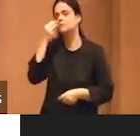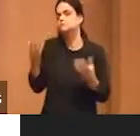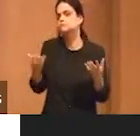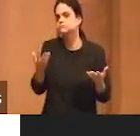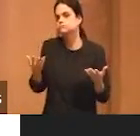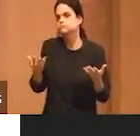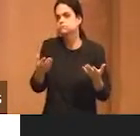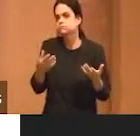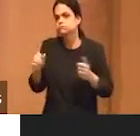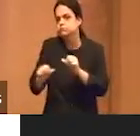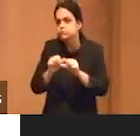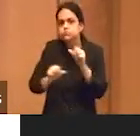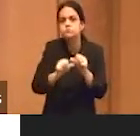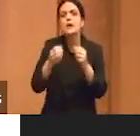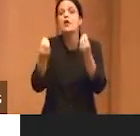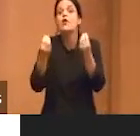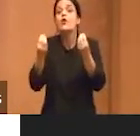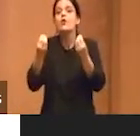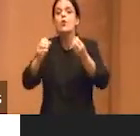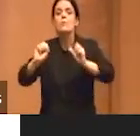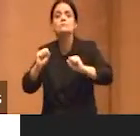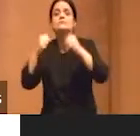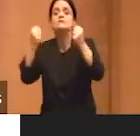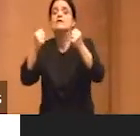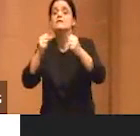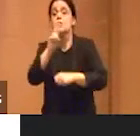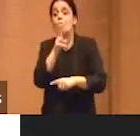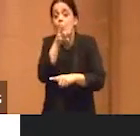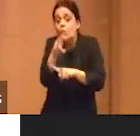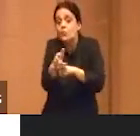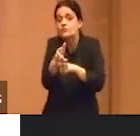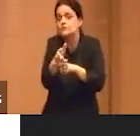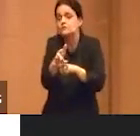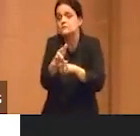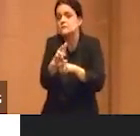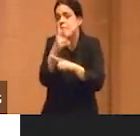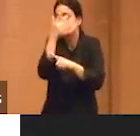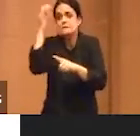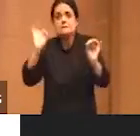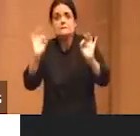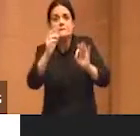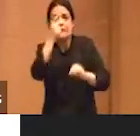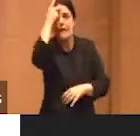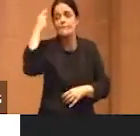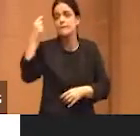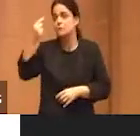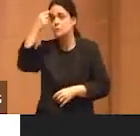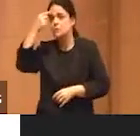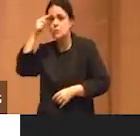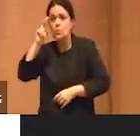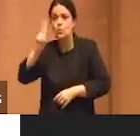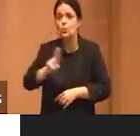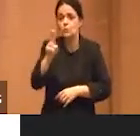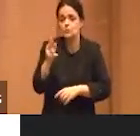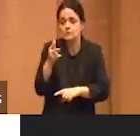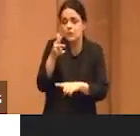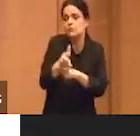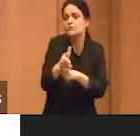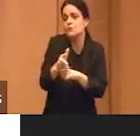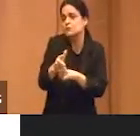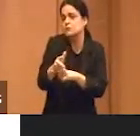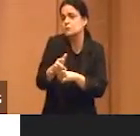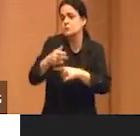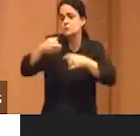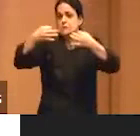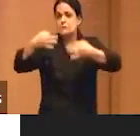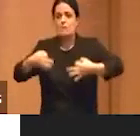isso com o vídeo, ninguém queria, ninguém pensou em trazer o vídeo como sendo o professor, como sendo o grande elemento, não, é